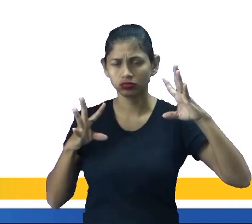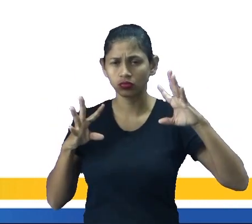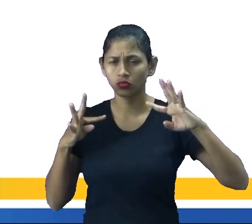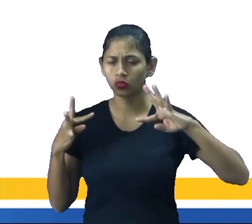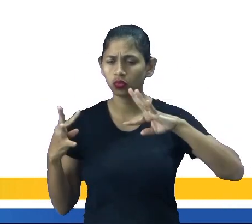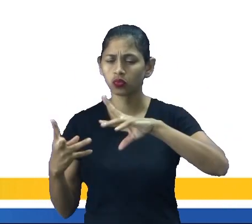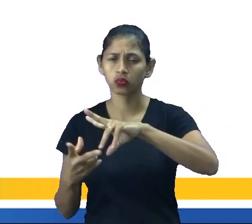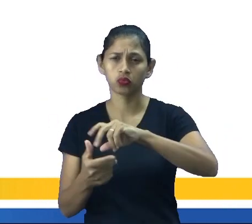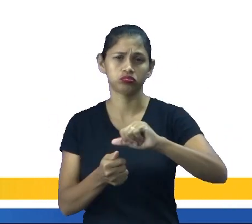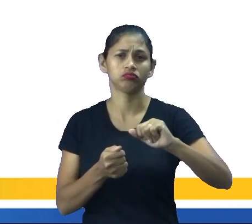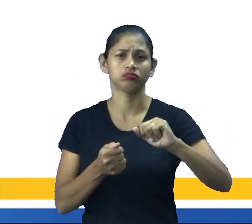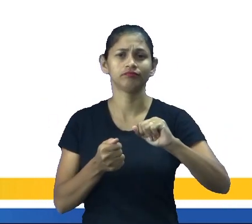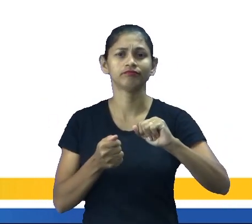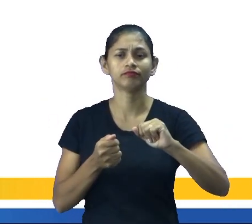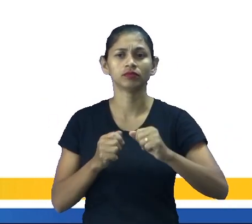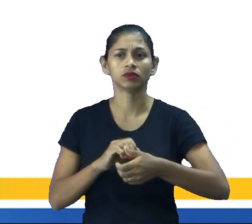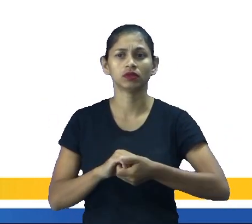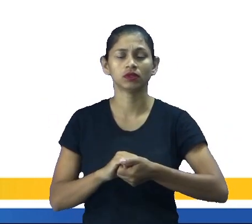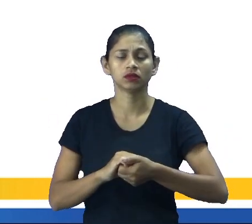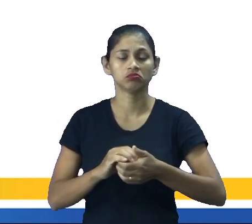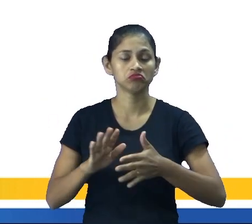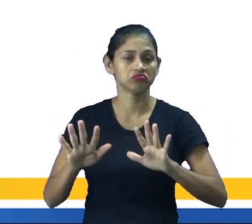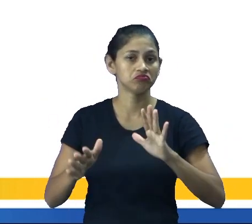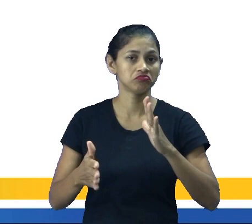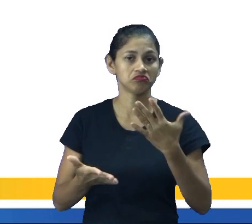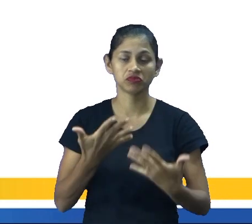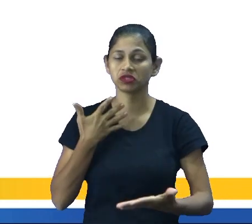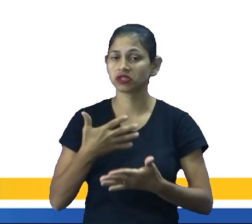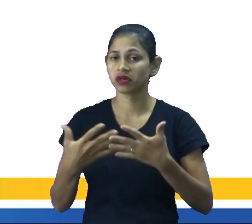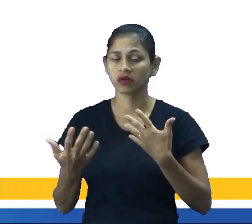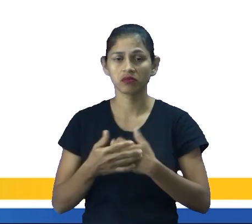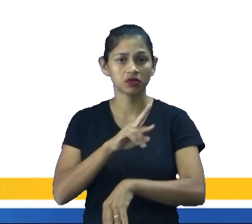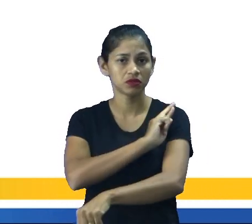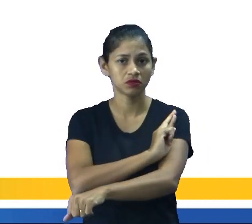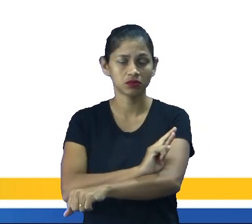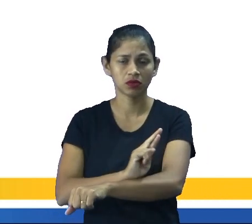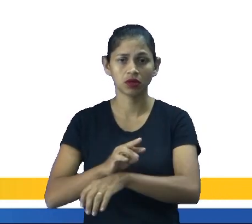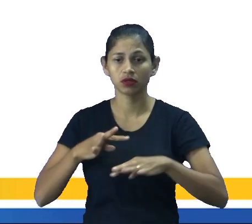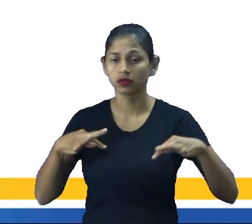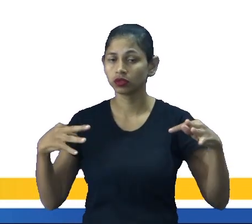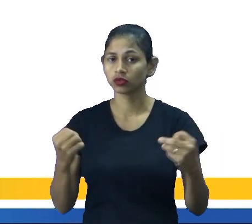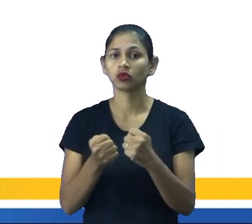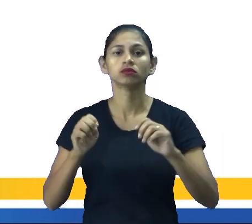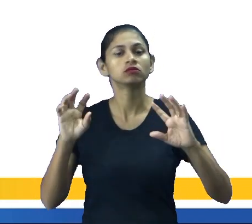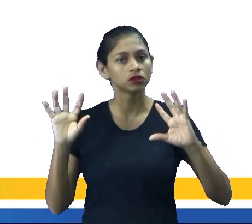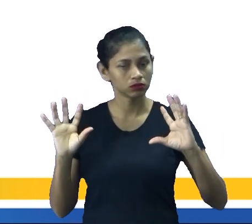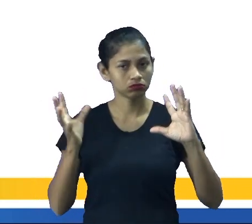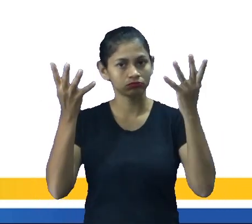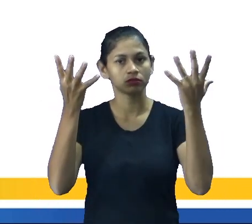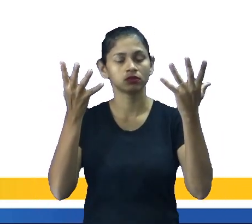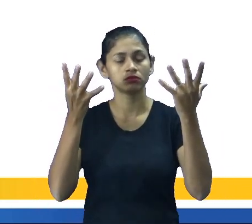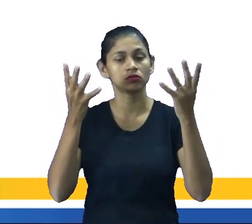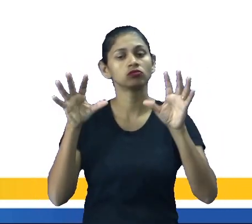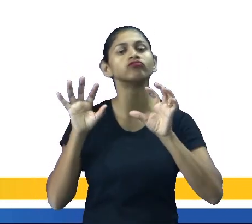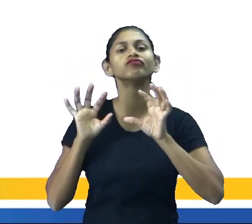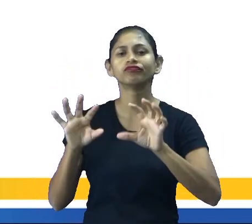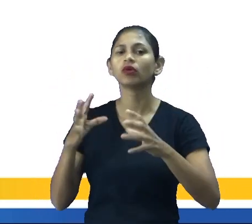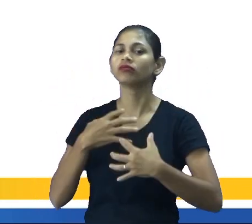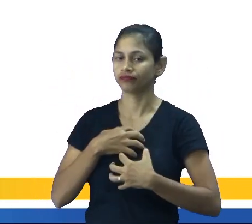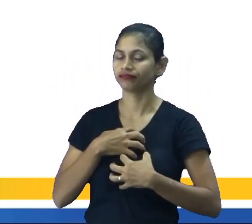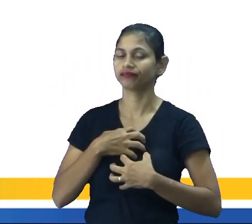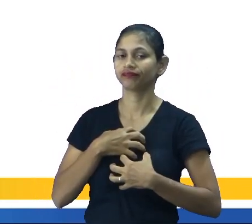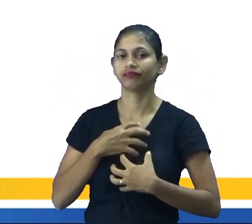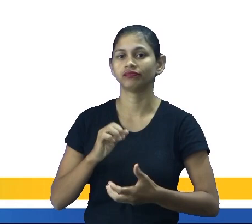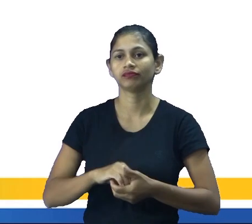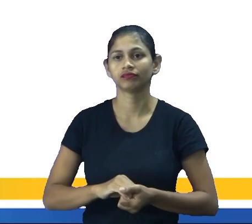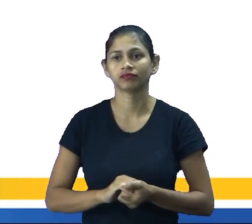mundo. Independente da religião, praticamente todas as pessoas celebram essa comemoração à sua maneira. As